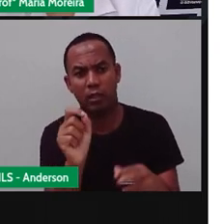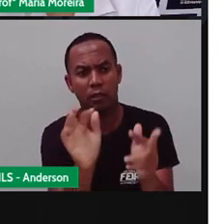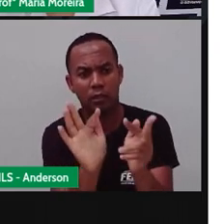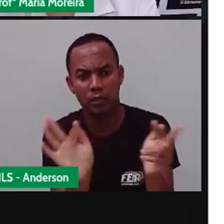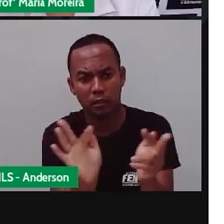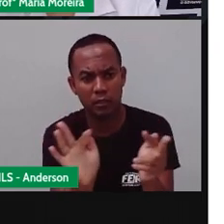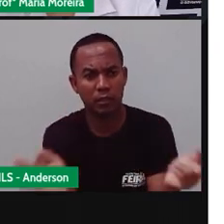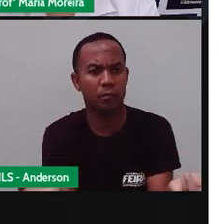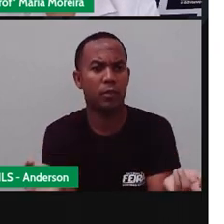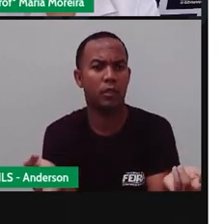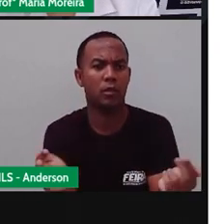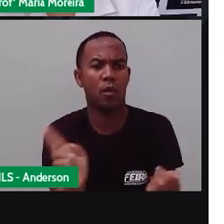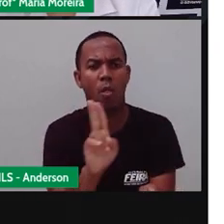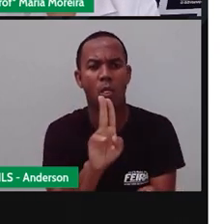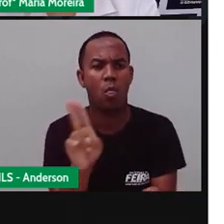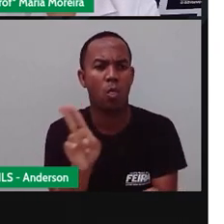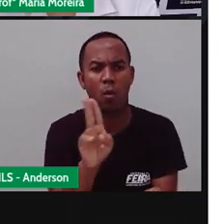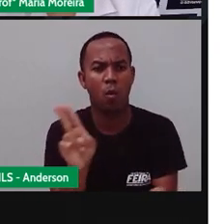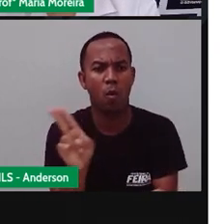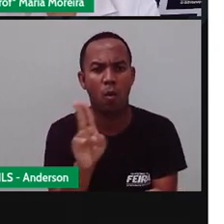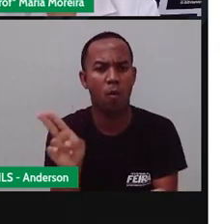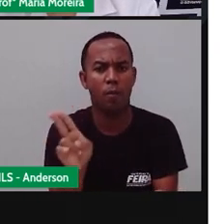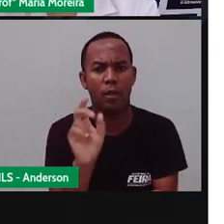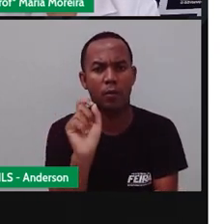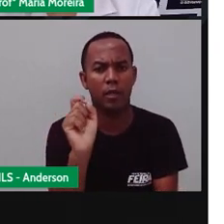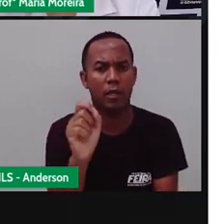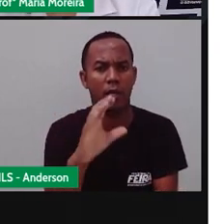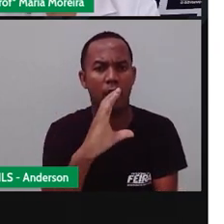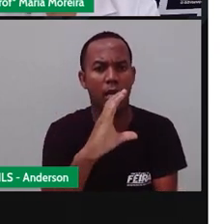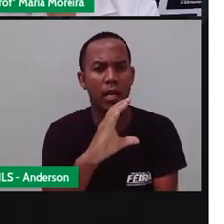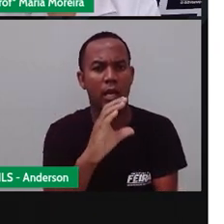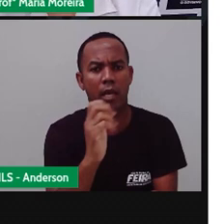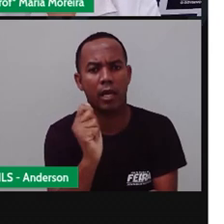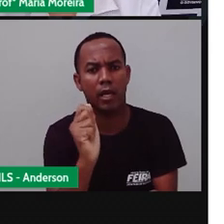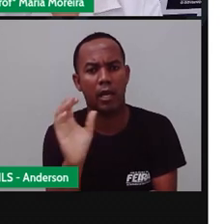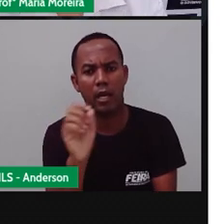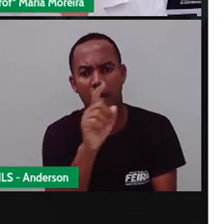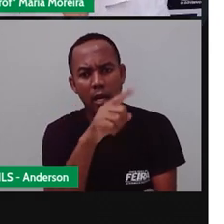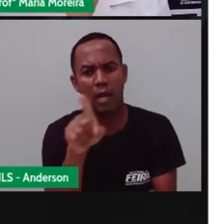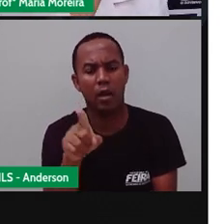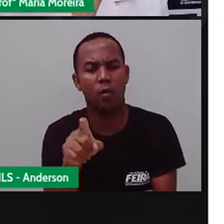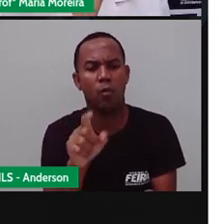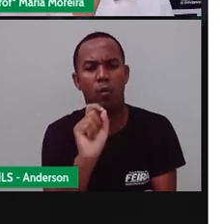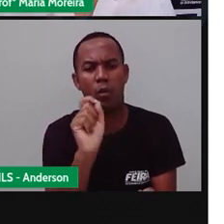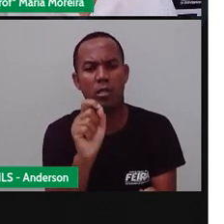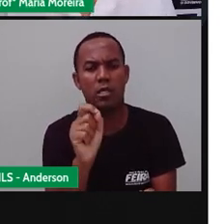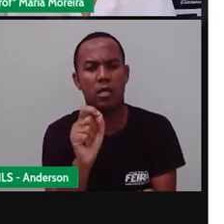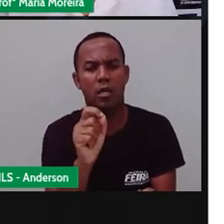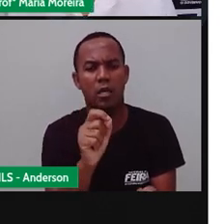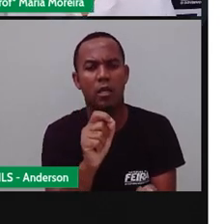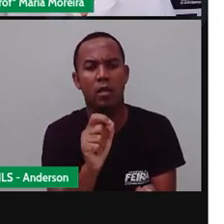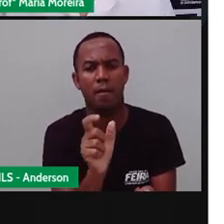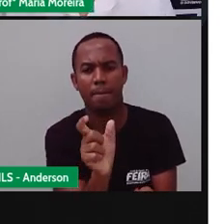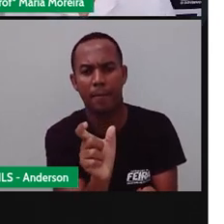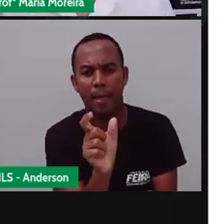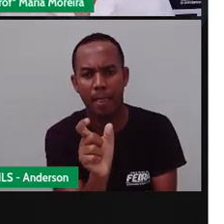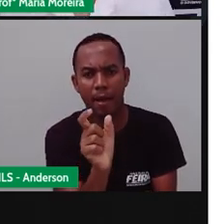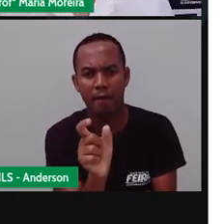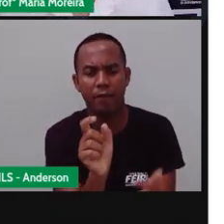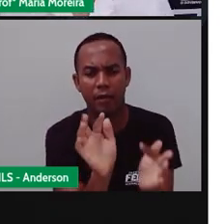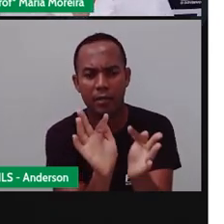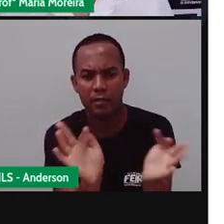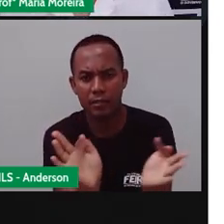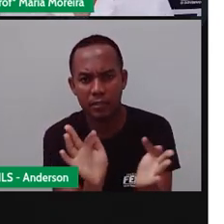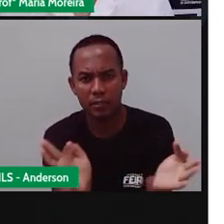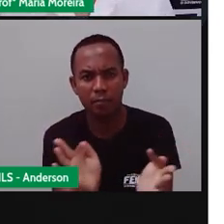Cão é o nome geral desta classe de mamífero. Portanto, é um substantivo comum. É a palavrinha que eu